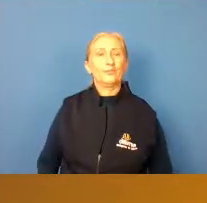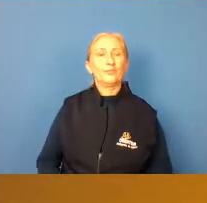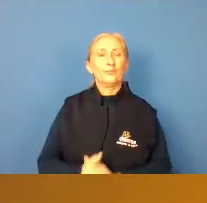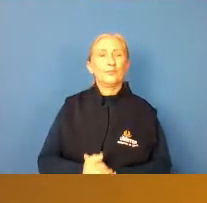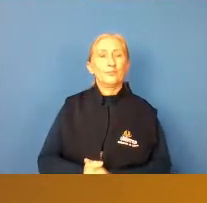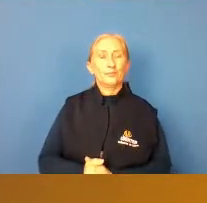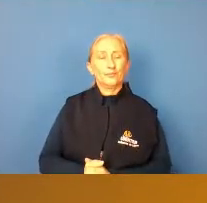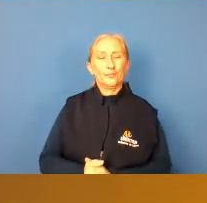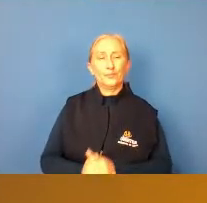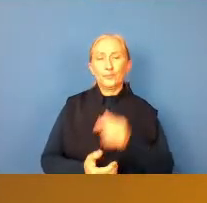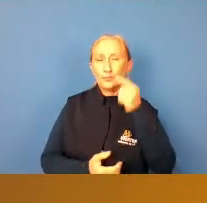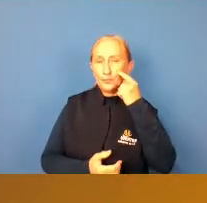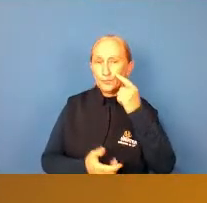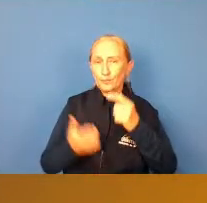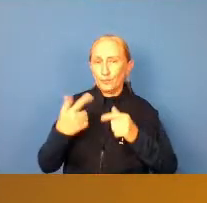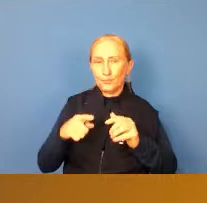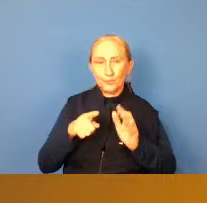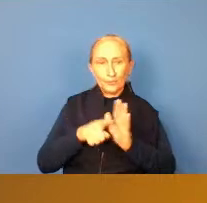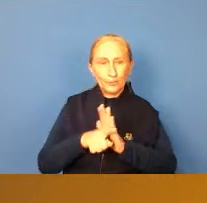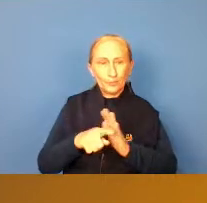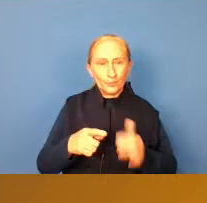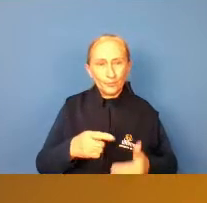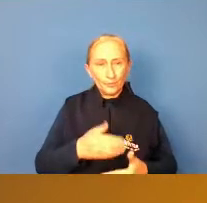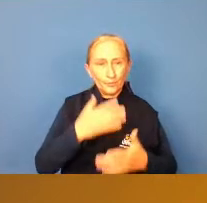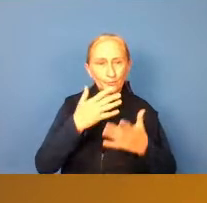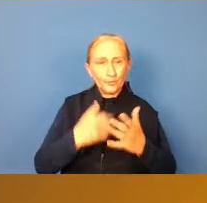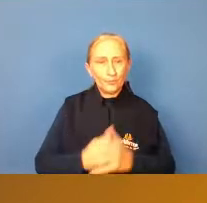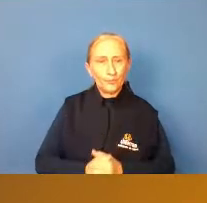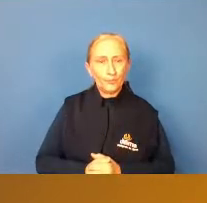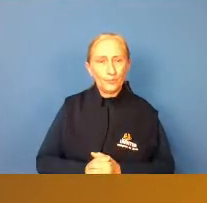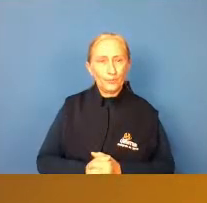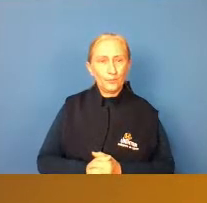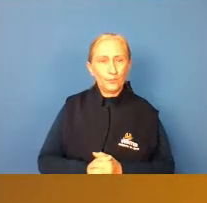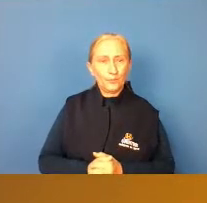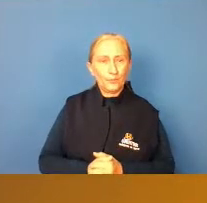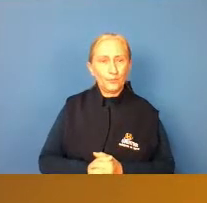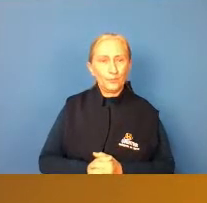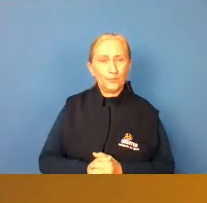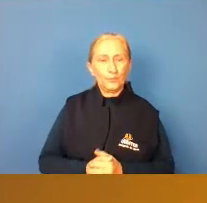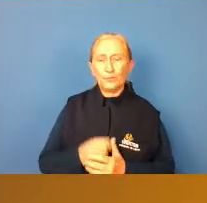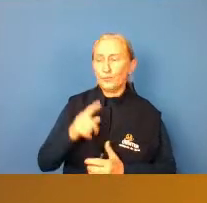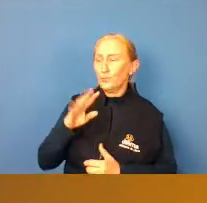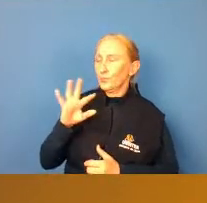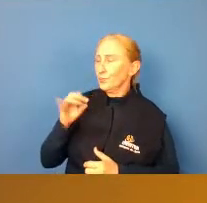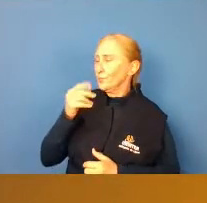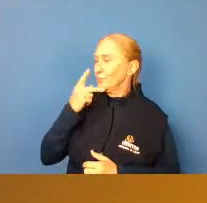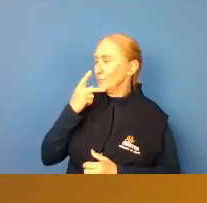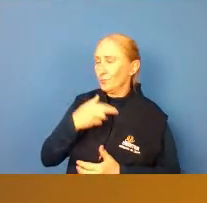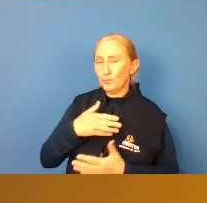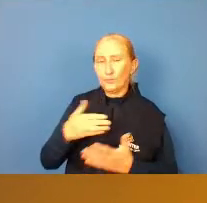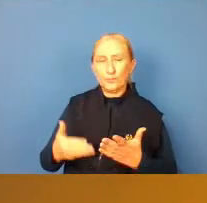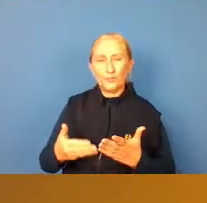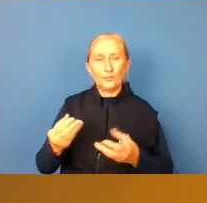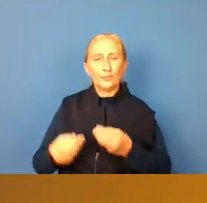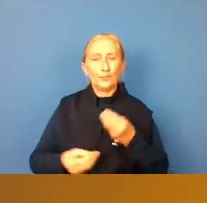deixa eu ver se tem alguma pergunta aqui vamos lá o Dinho também está fazendo um comentário né zagueiro e